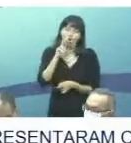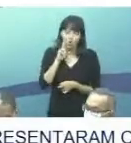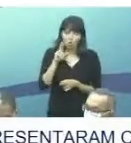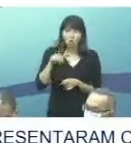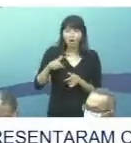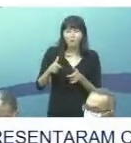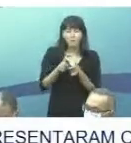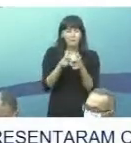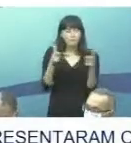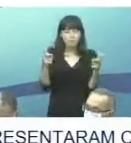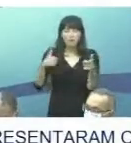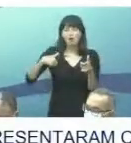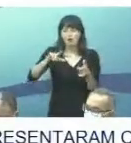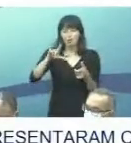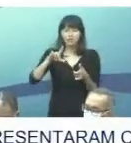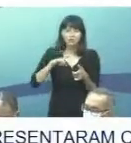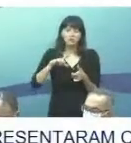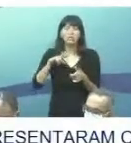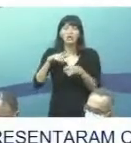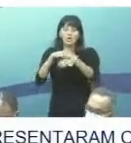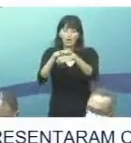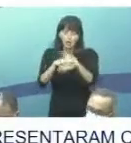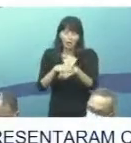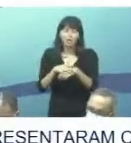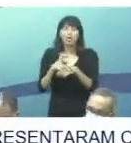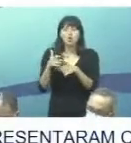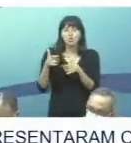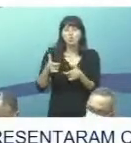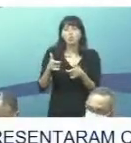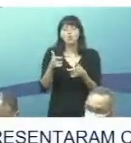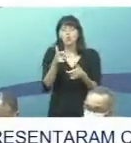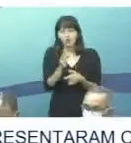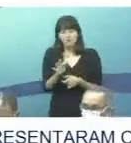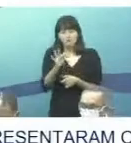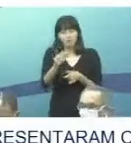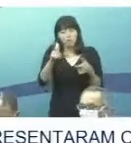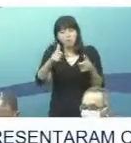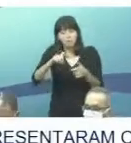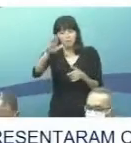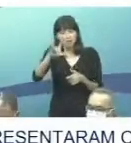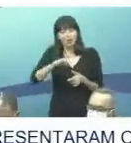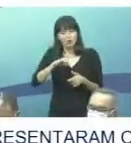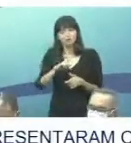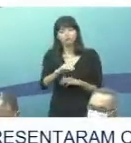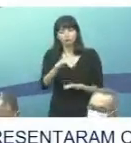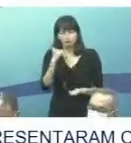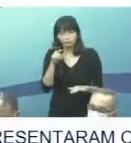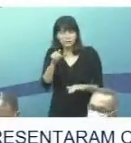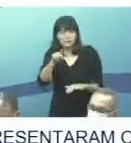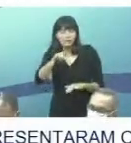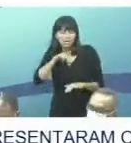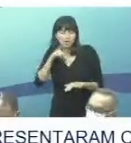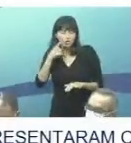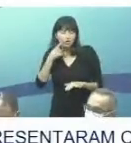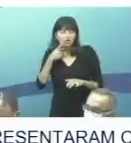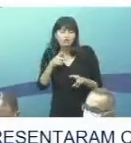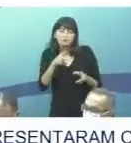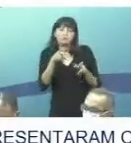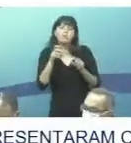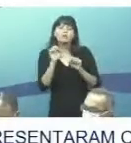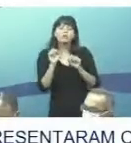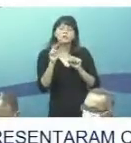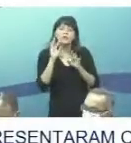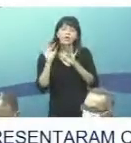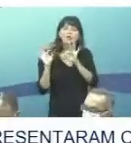unidades federadas com maiores coeficientes de incidência. E, quando nós olhamos para